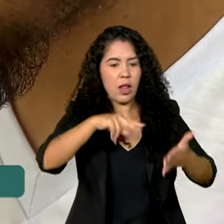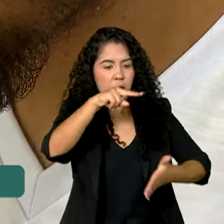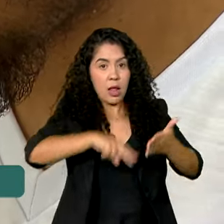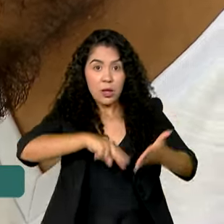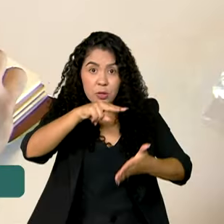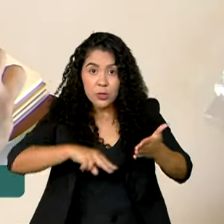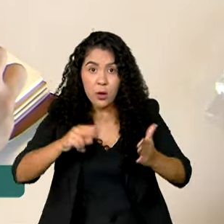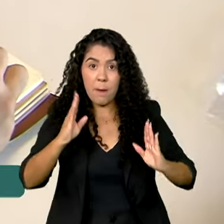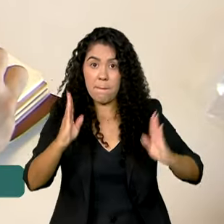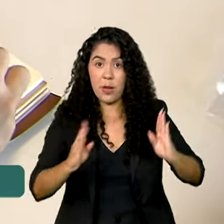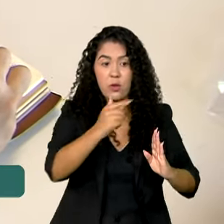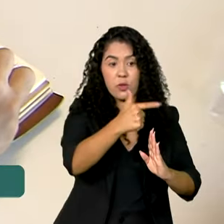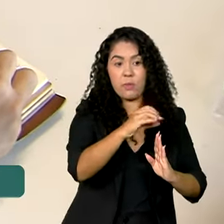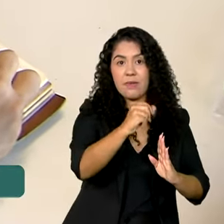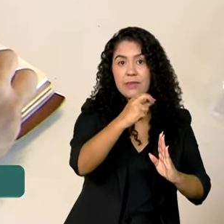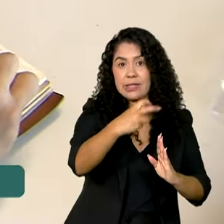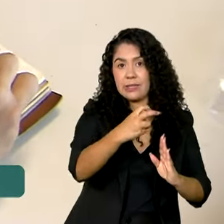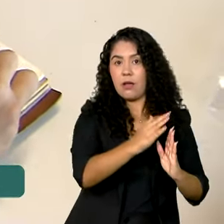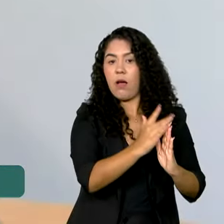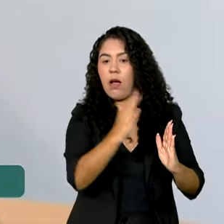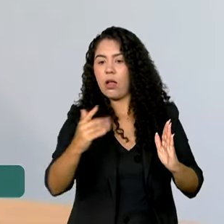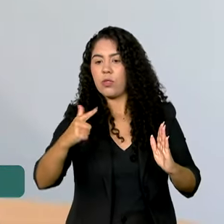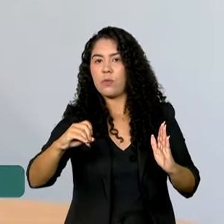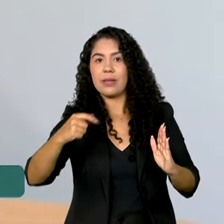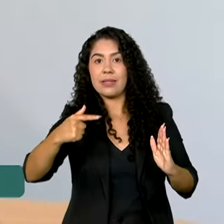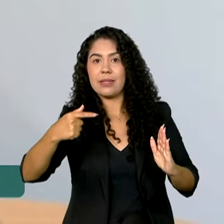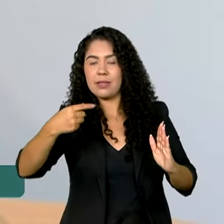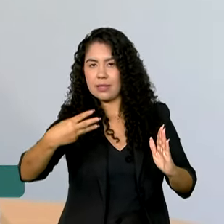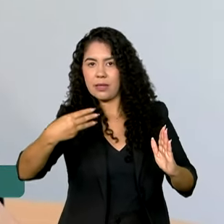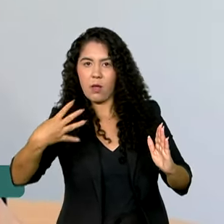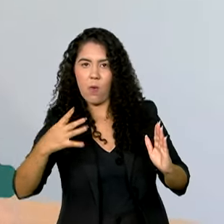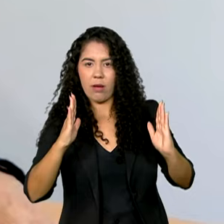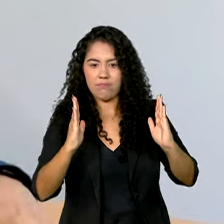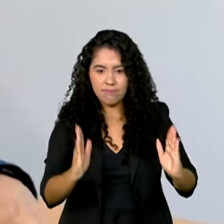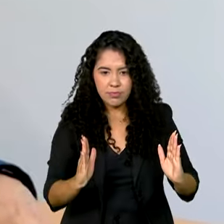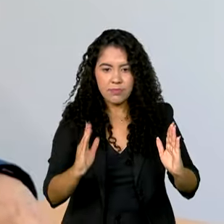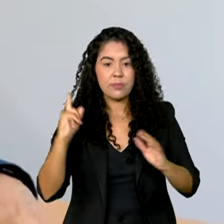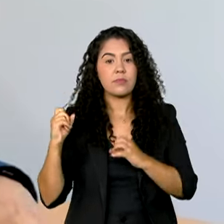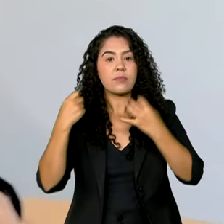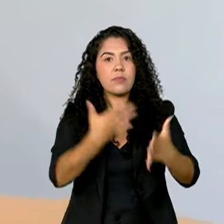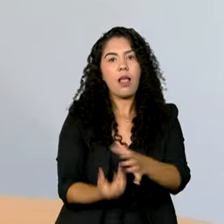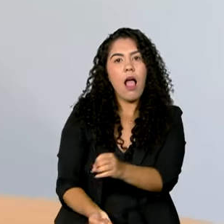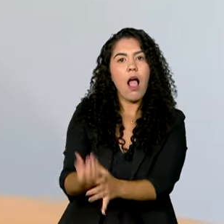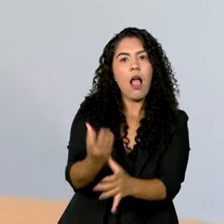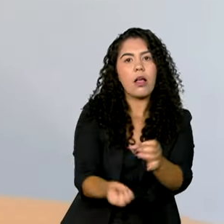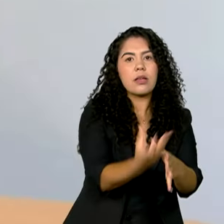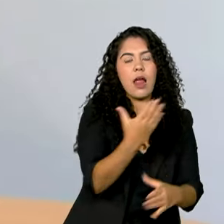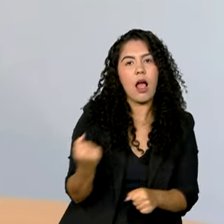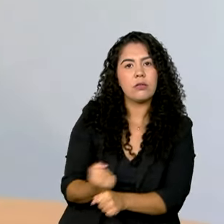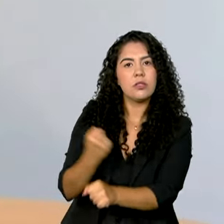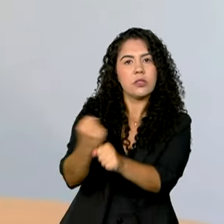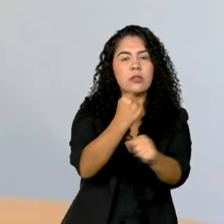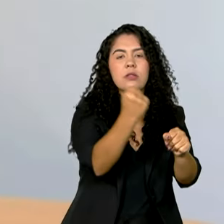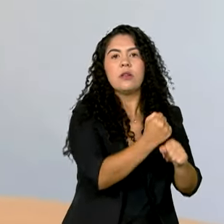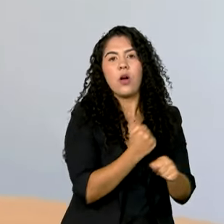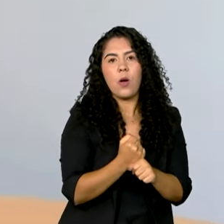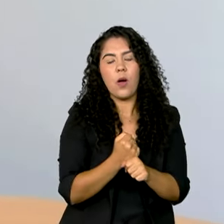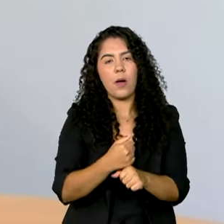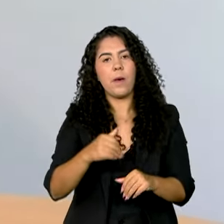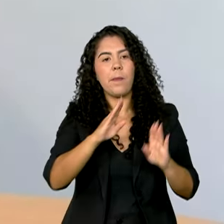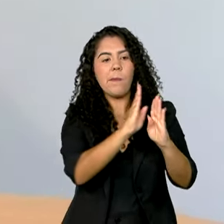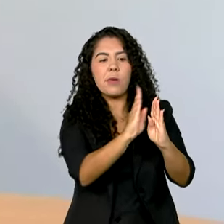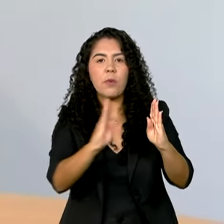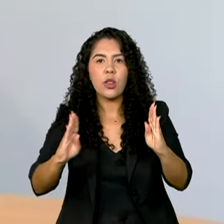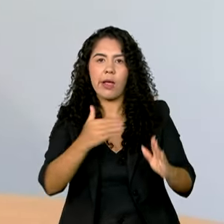de 2025 a 2034. Implantação e modernização de bibliotecas públicas. Essa é uma ação que certamente vai aparecer